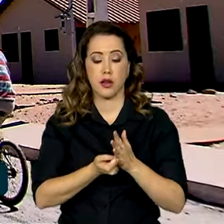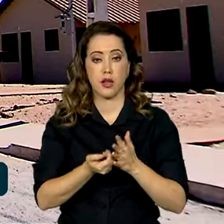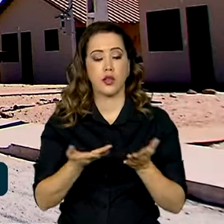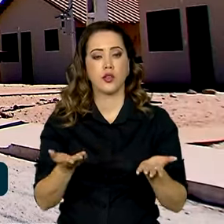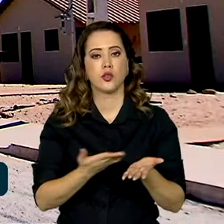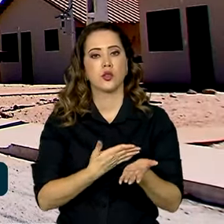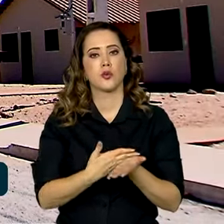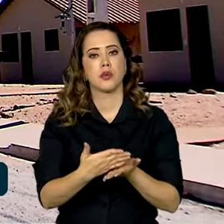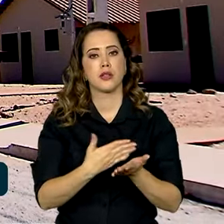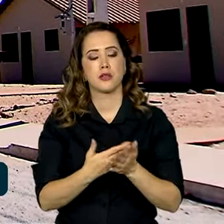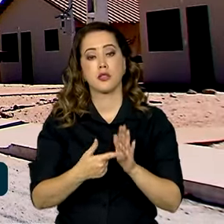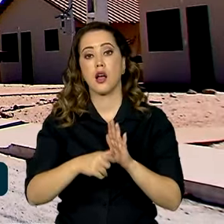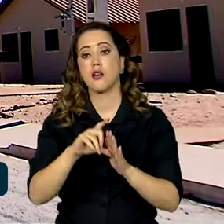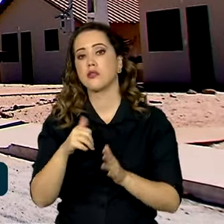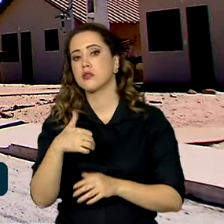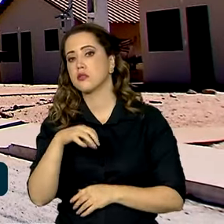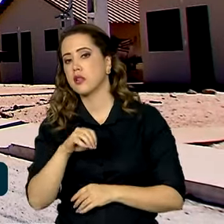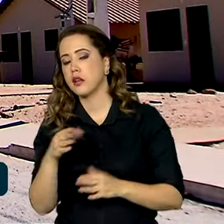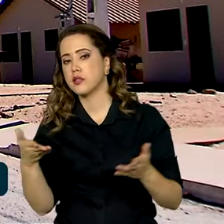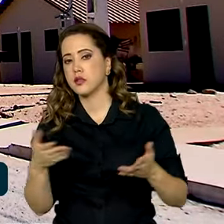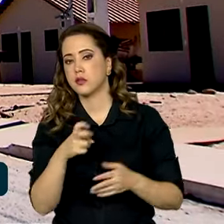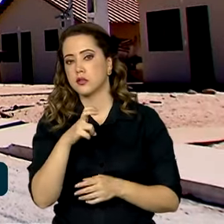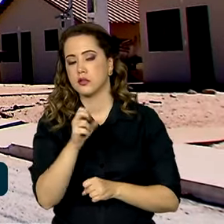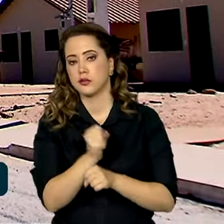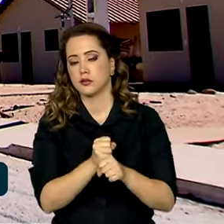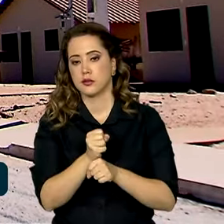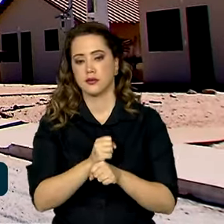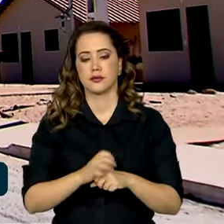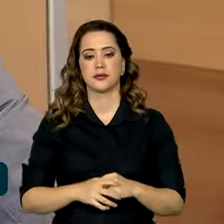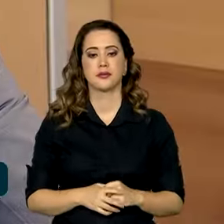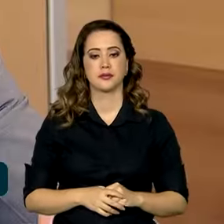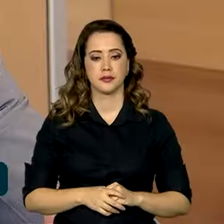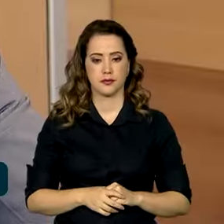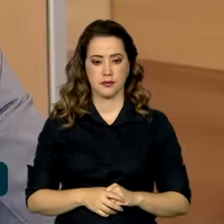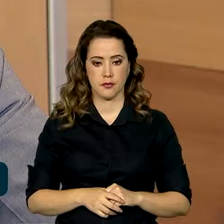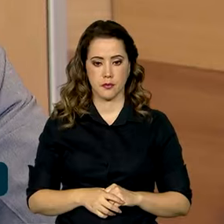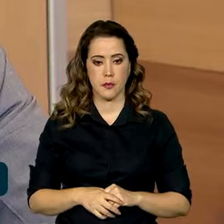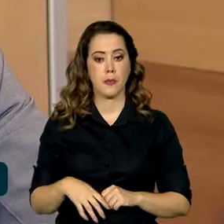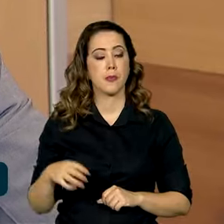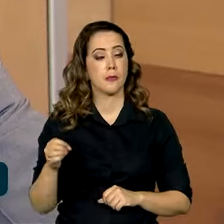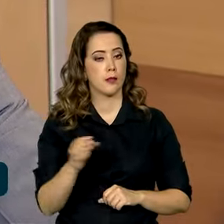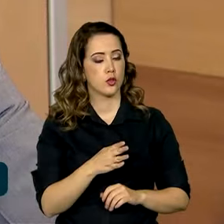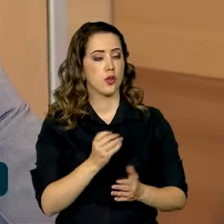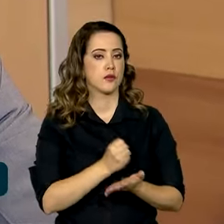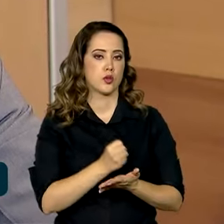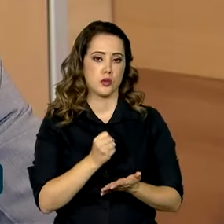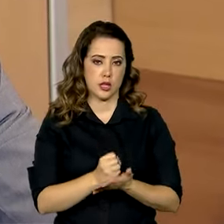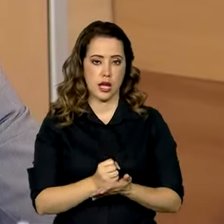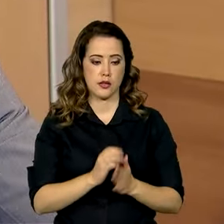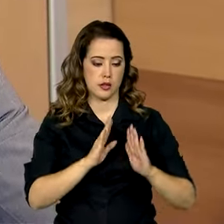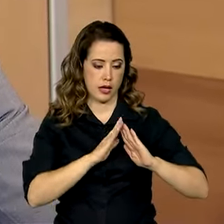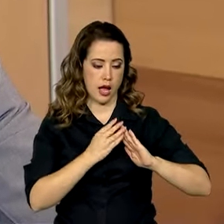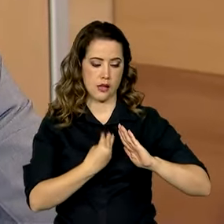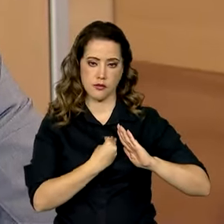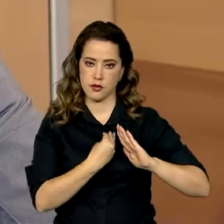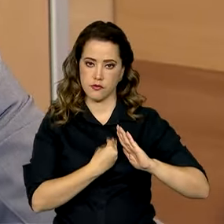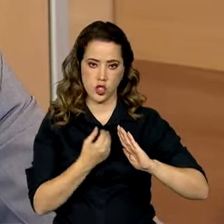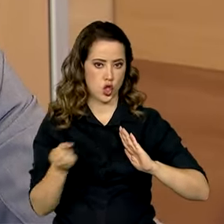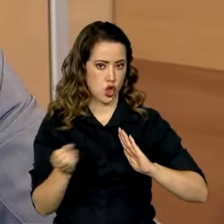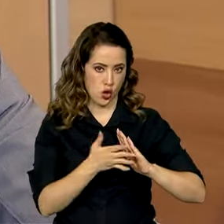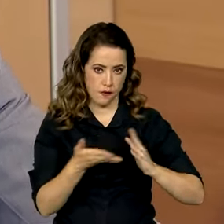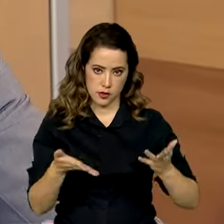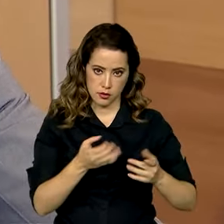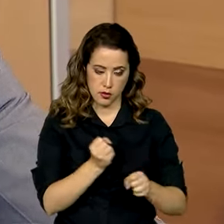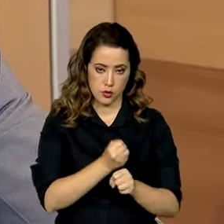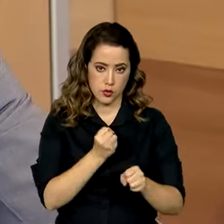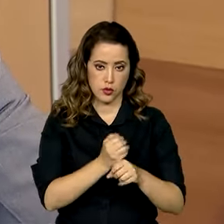de agora passa de 10 para 5 anos. Isso vale para os novos contratos, para as casas que a gente está começando a construir